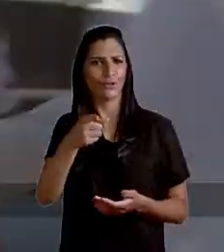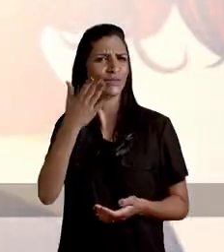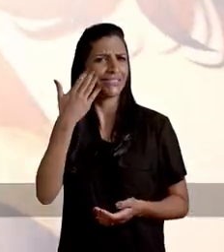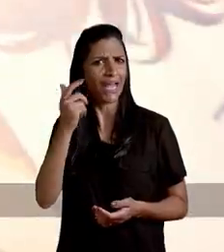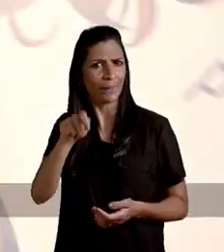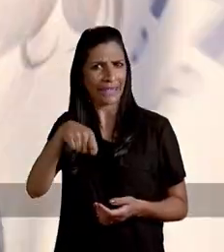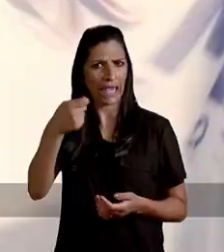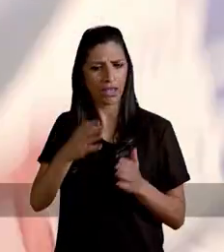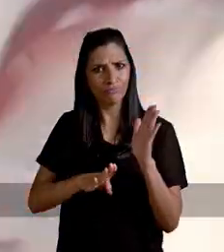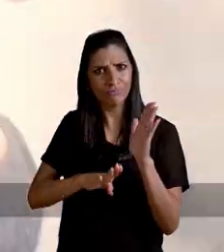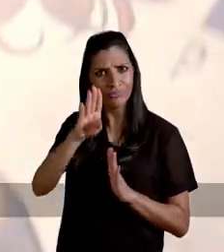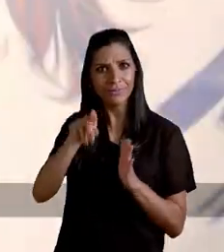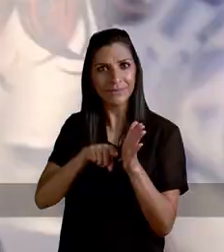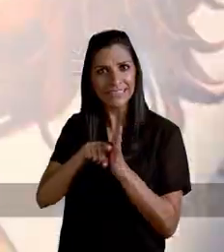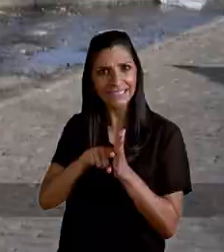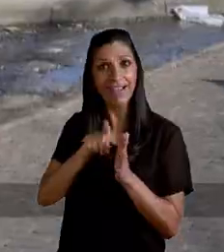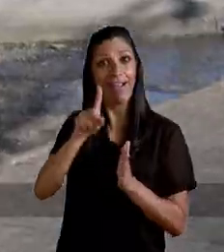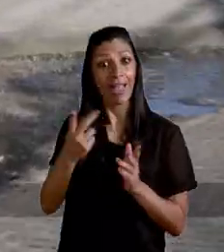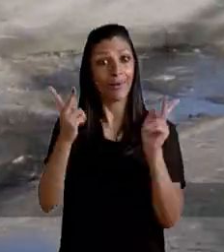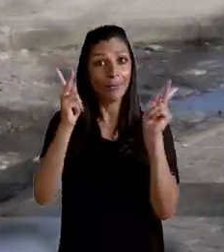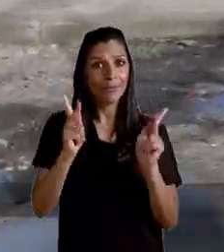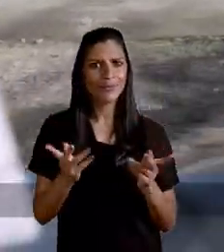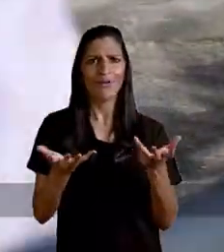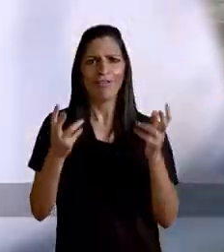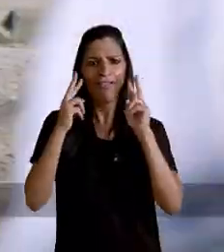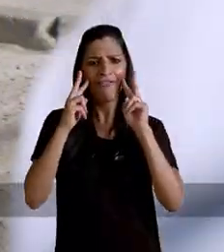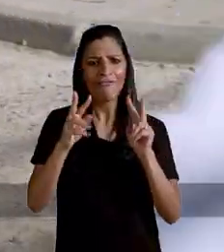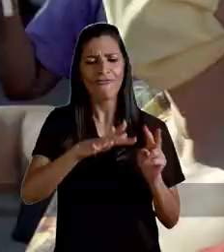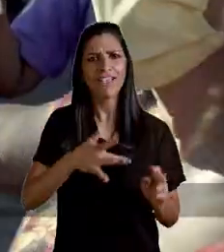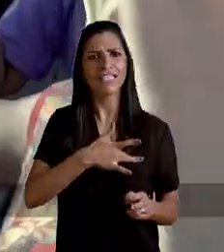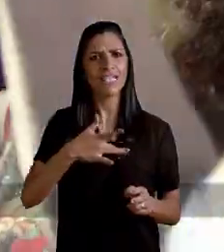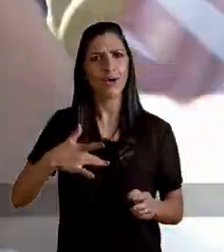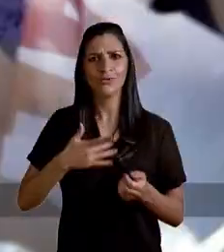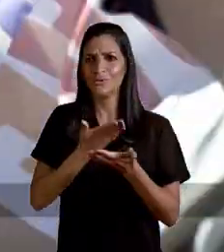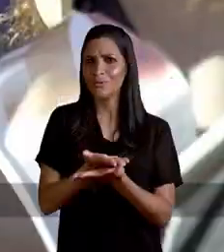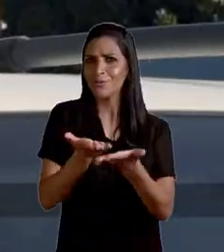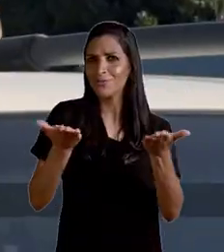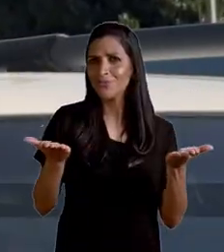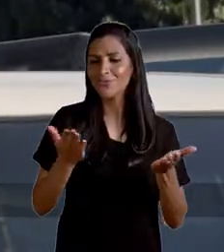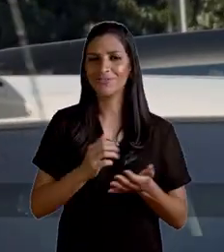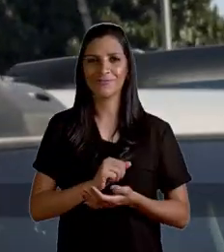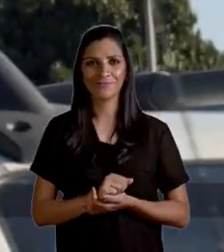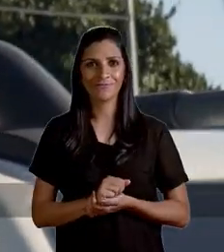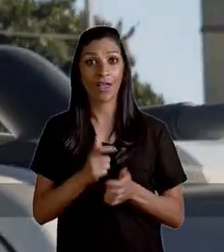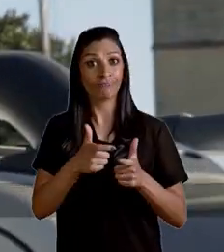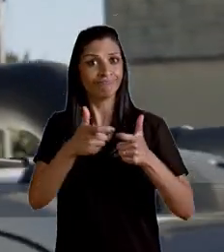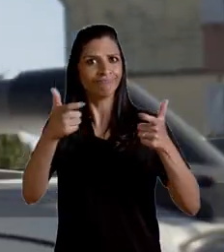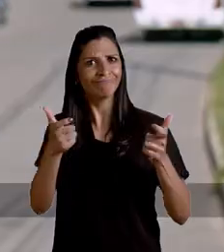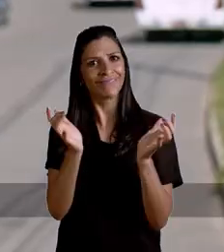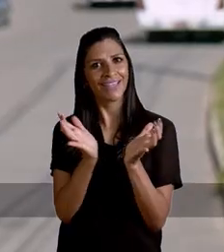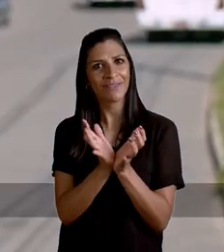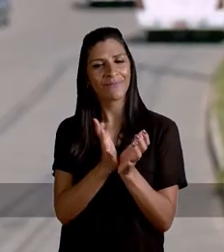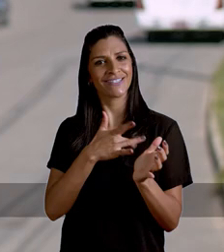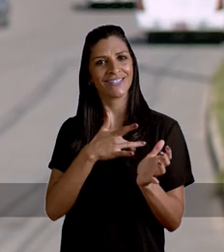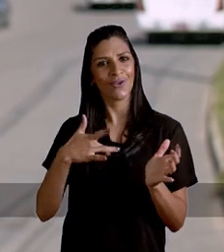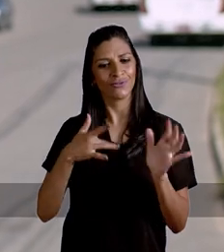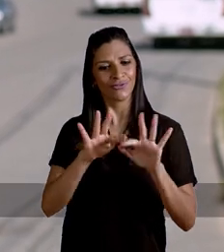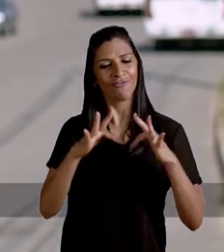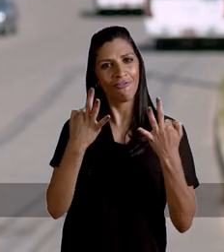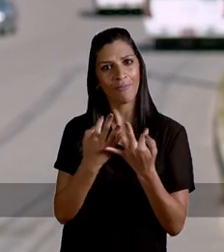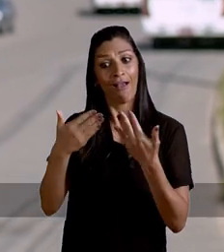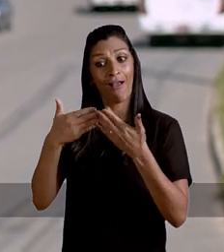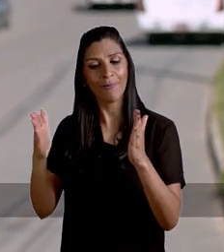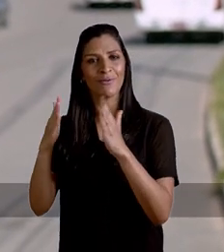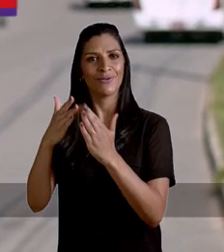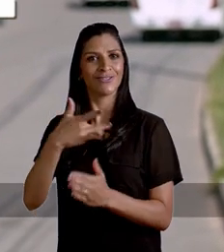Alegre. Tu sabes quem está na frente das pesquisas? É uma pessoa que quer ver a saúde chegando para todas e todos. Vamos ampliar as equipes de saúde da